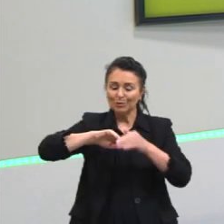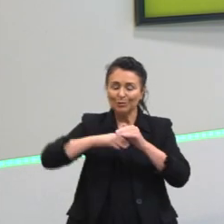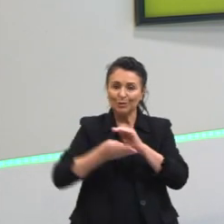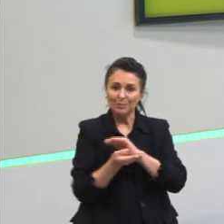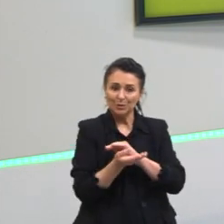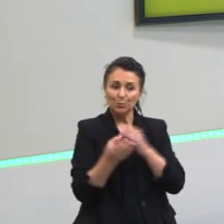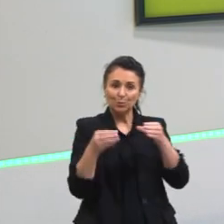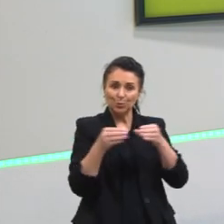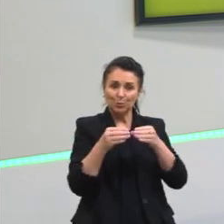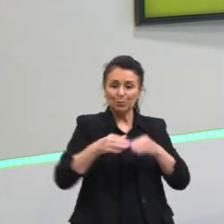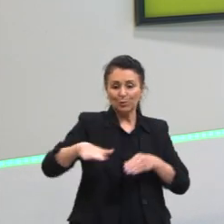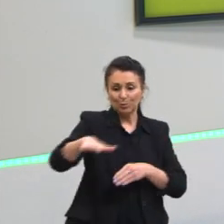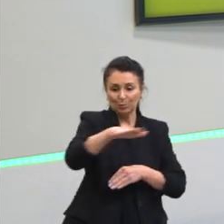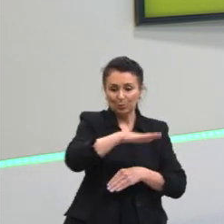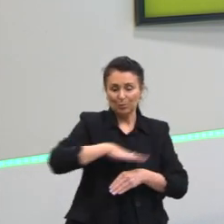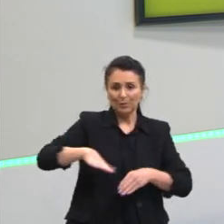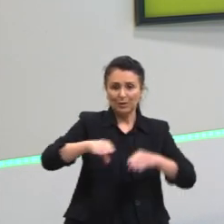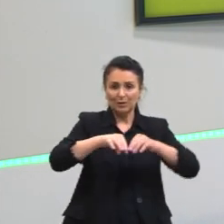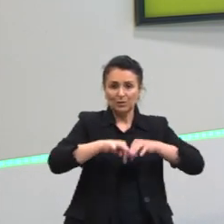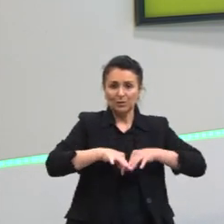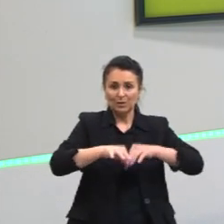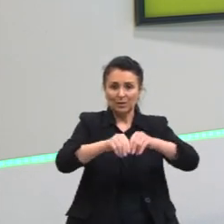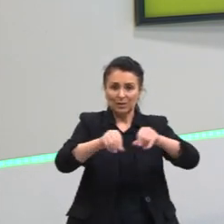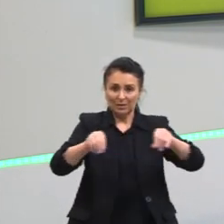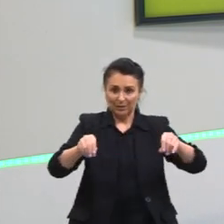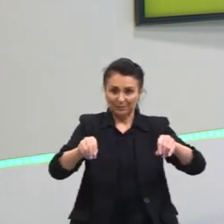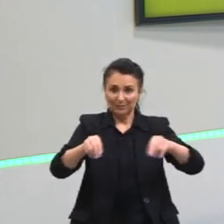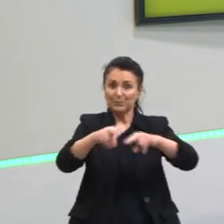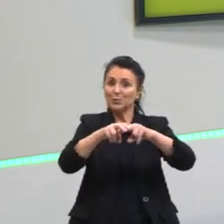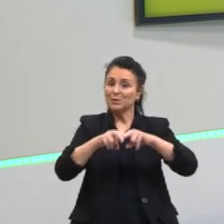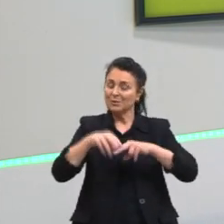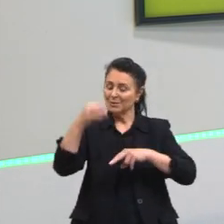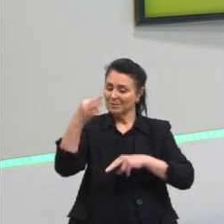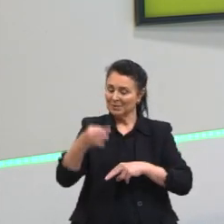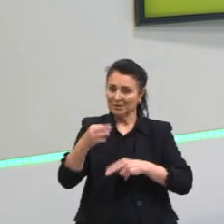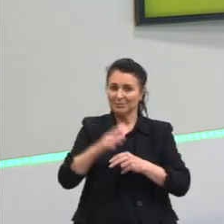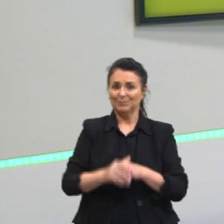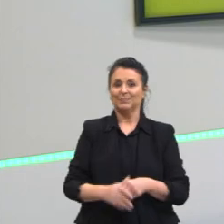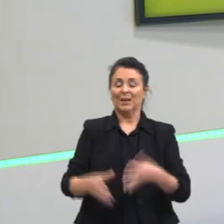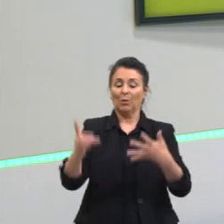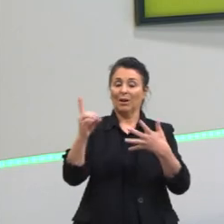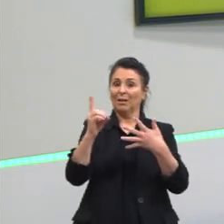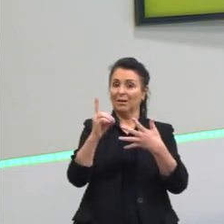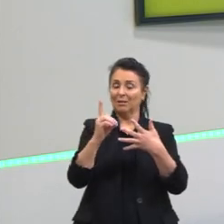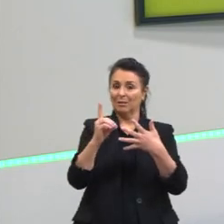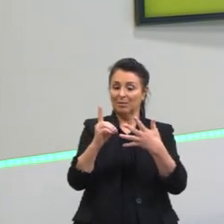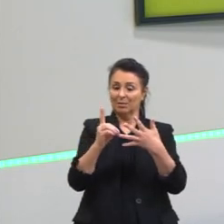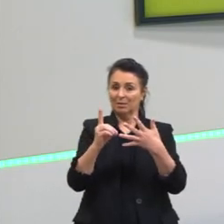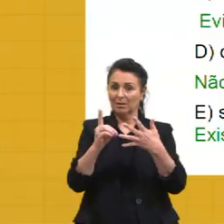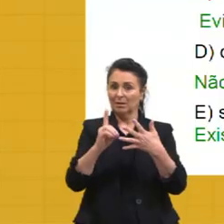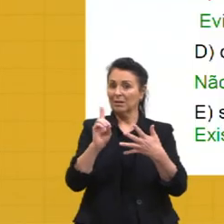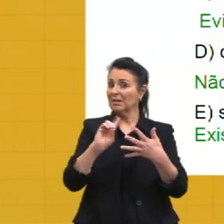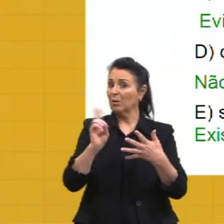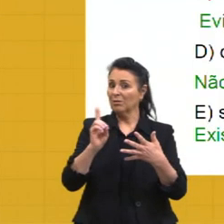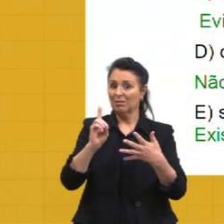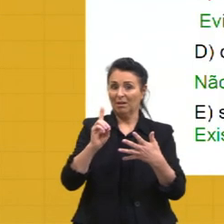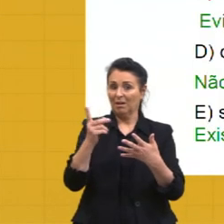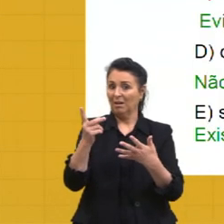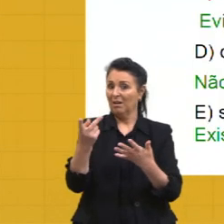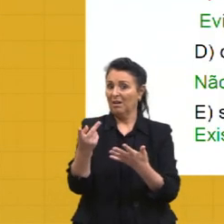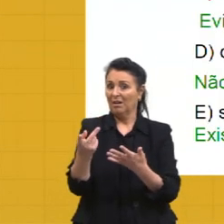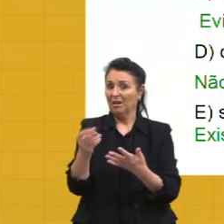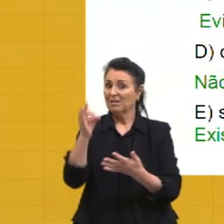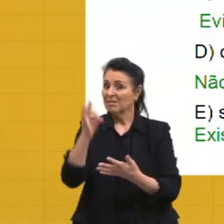desse grupo no ambiente terrestre, tá? Então, por isso que está correta. A letra D não está correta, porque a